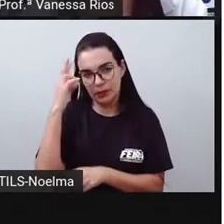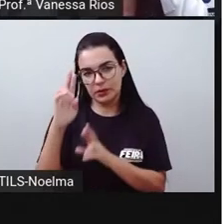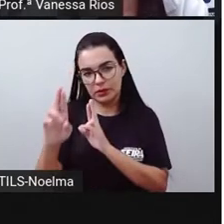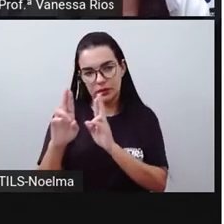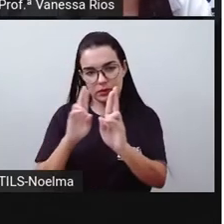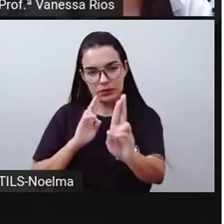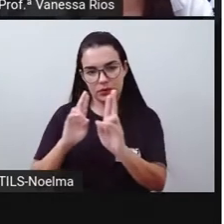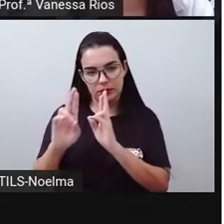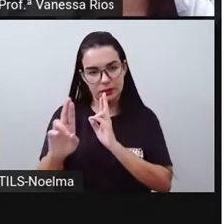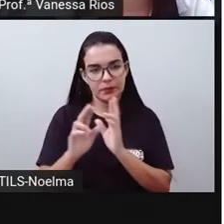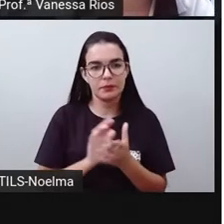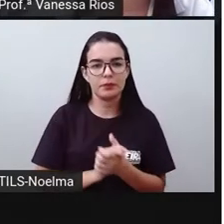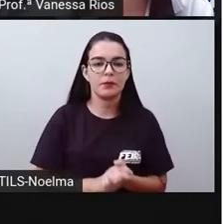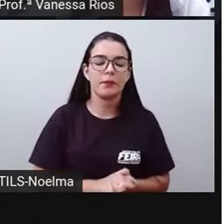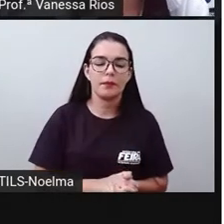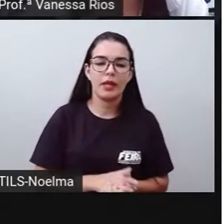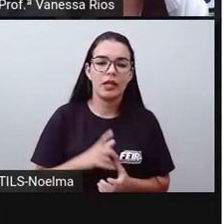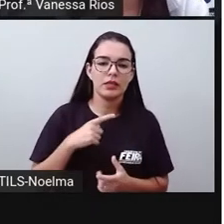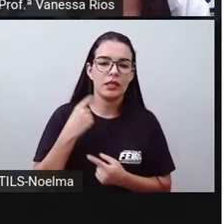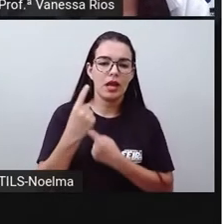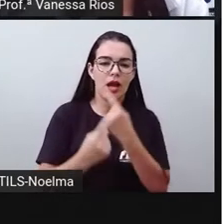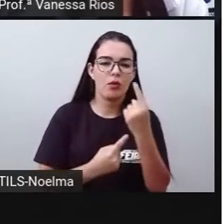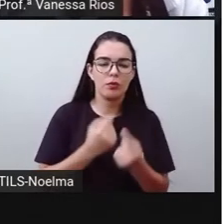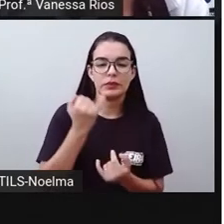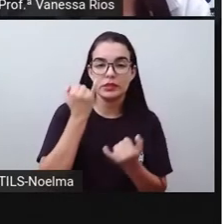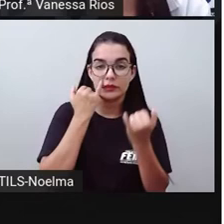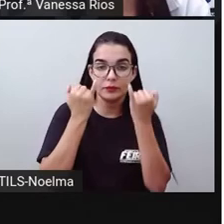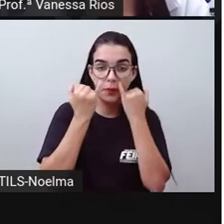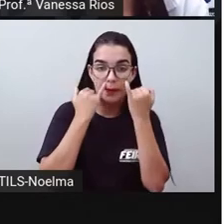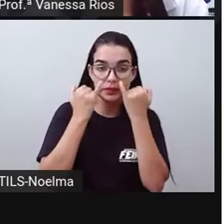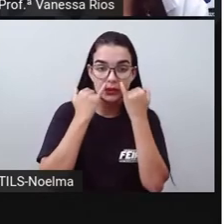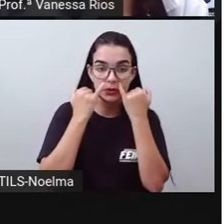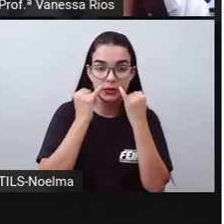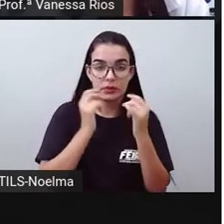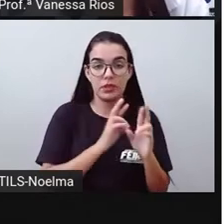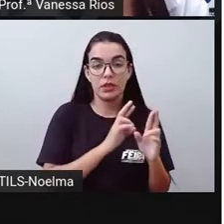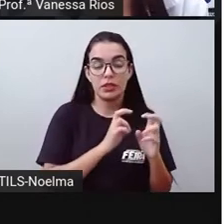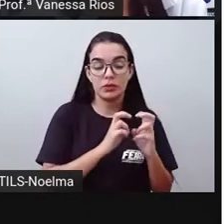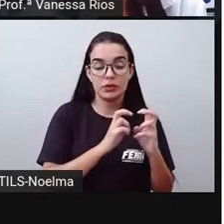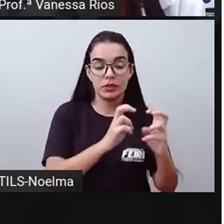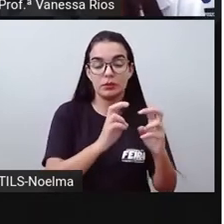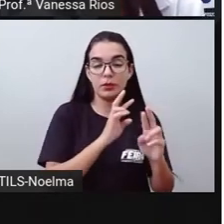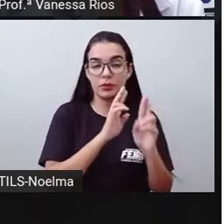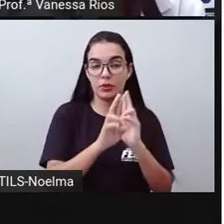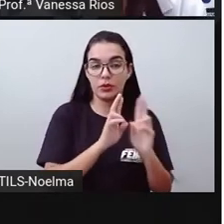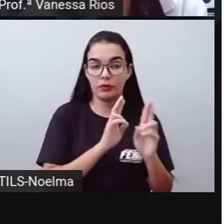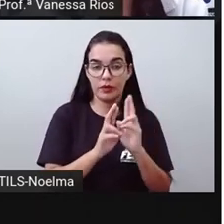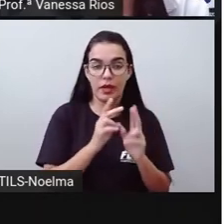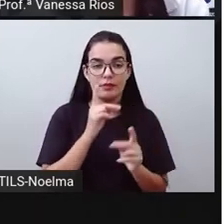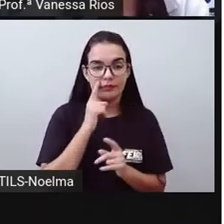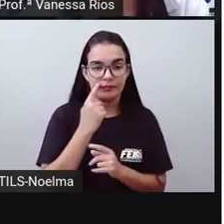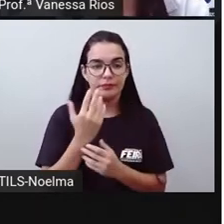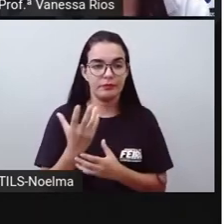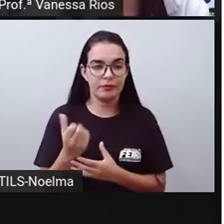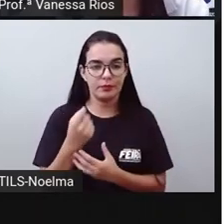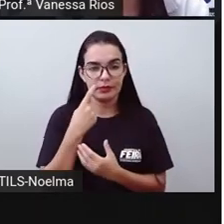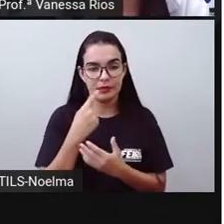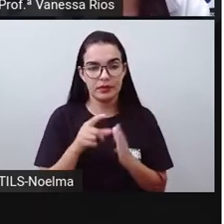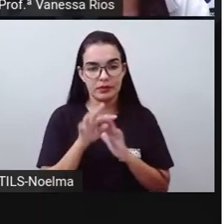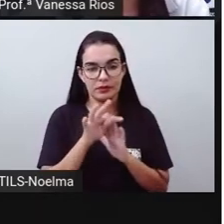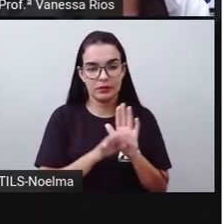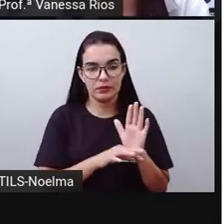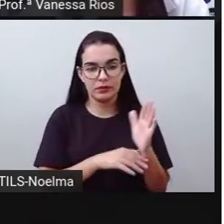Brasil, para a gente observar o quanto esta via de transporte ou esses meios de transporte são importantes